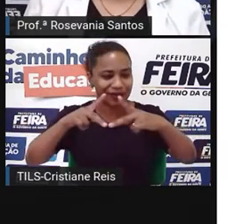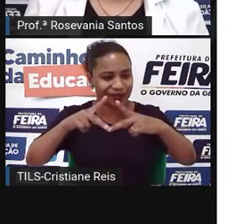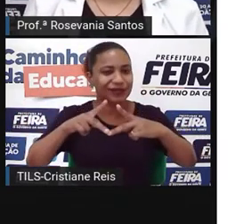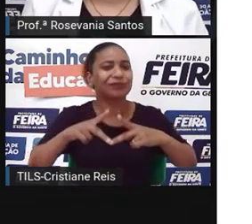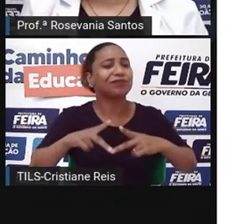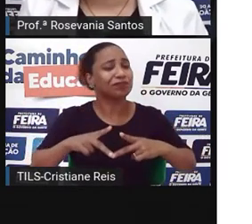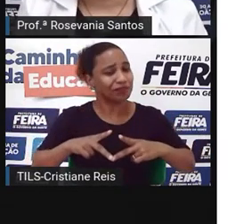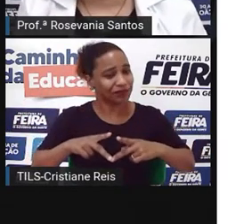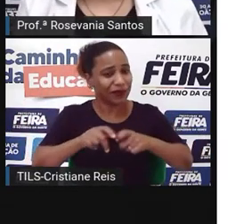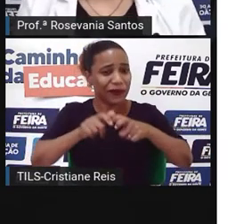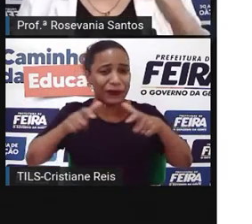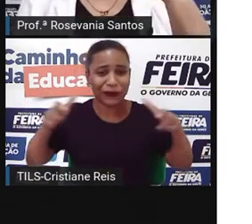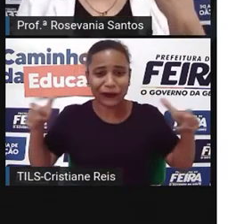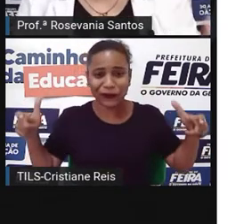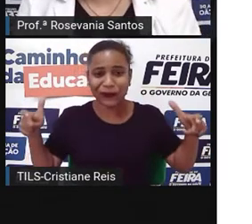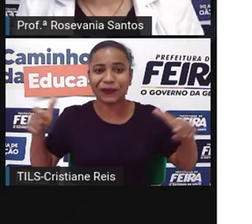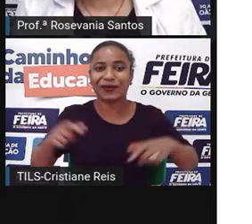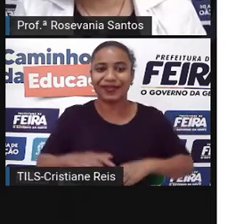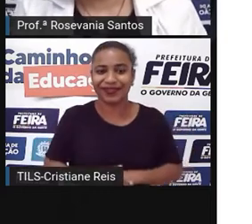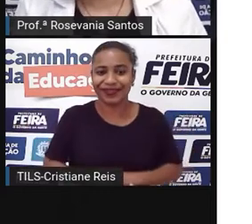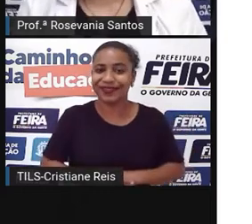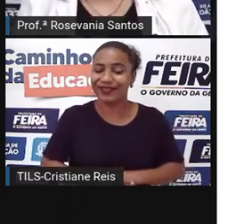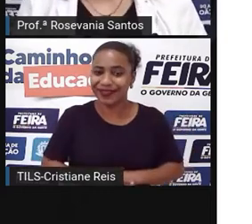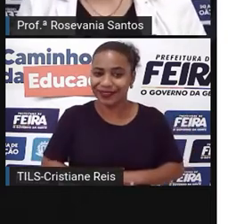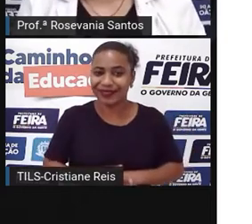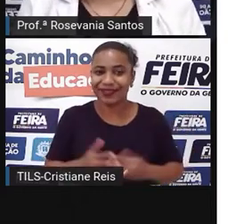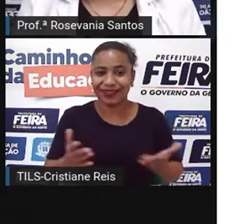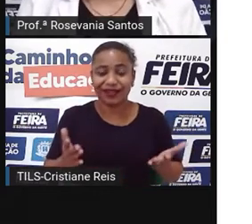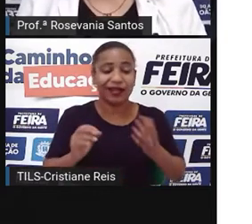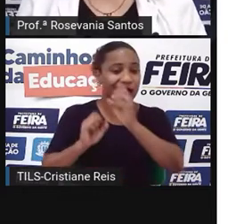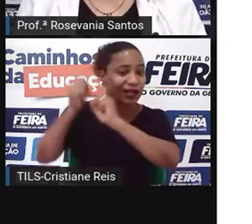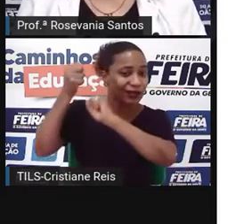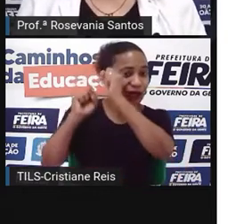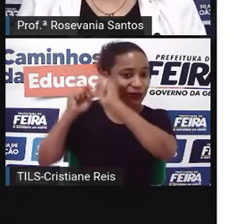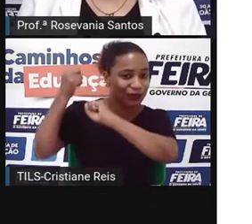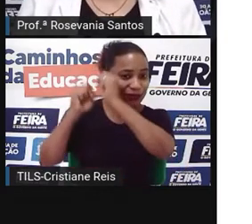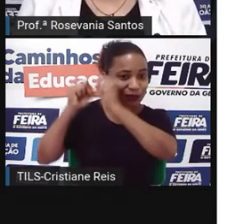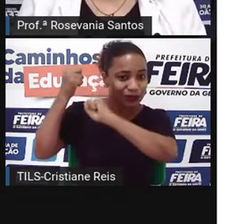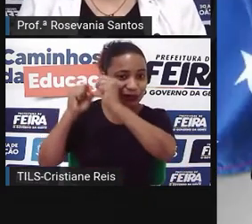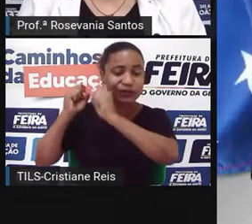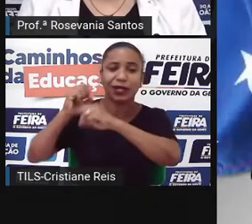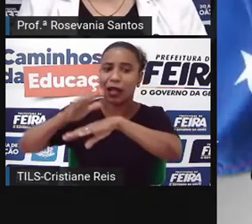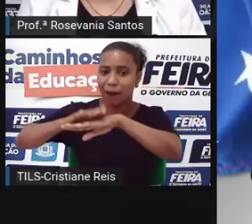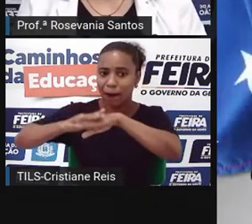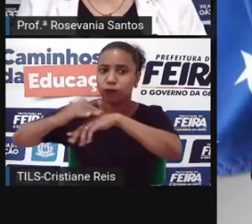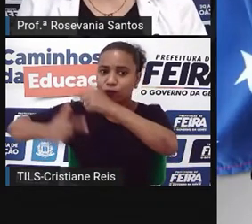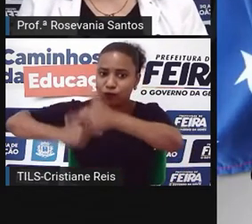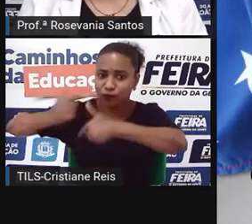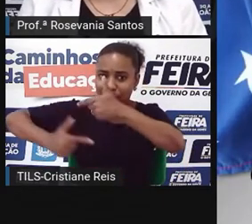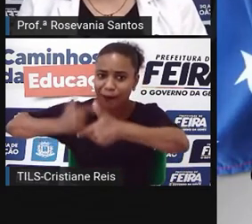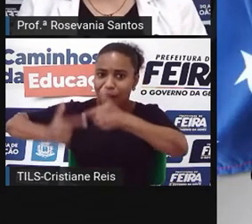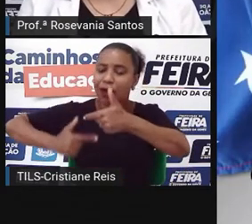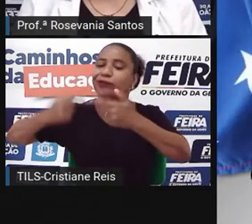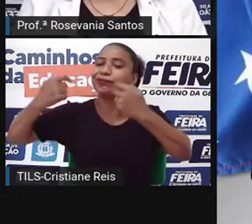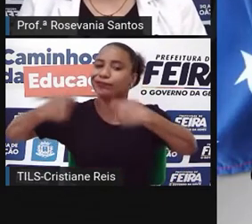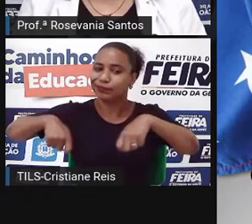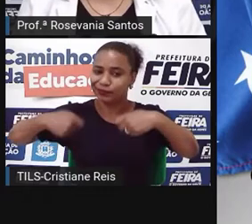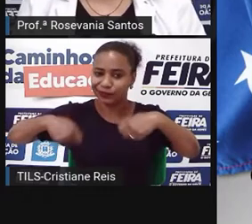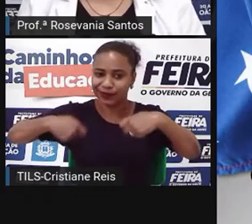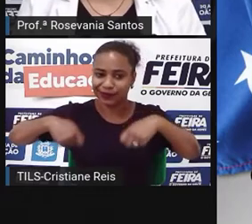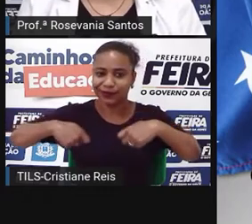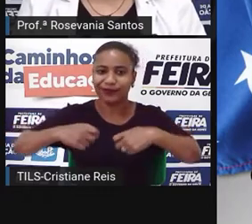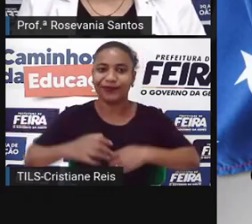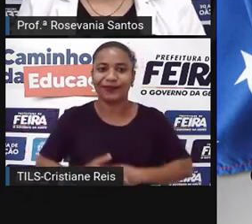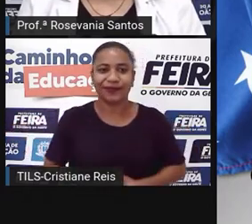gerar uma grande mão de obra, o que já facilita o processo industrial nesse espaço, né? Então, o país